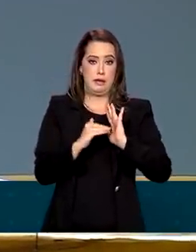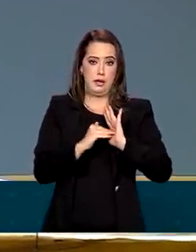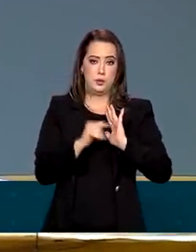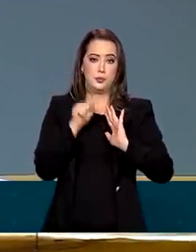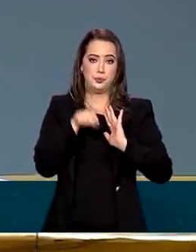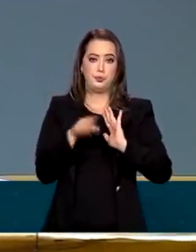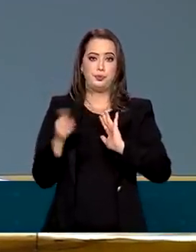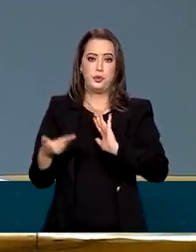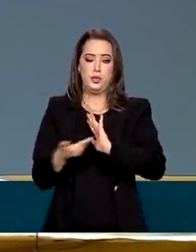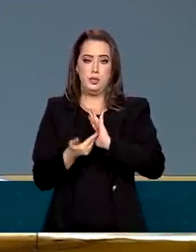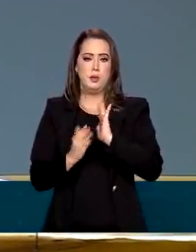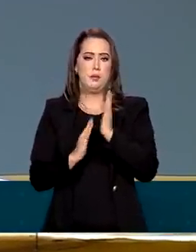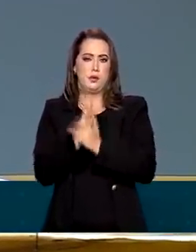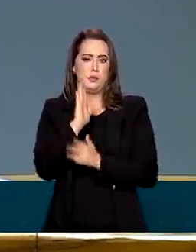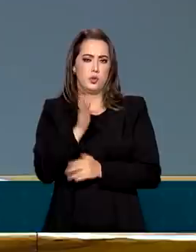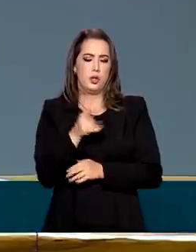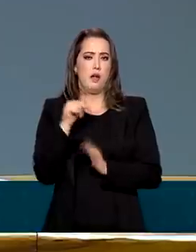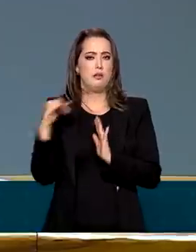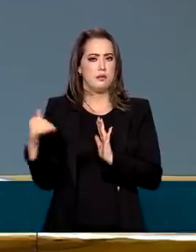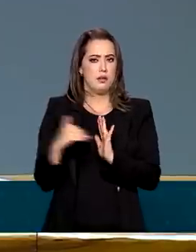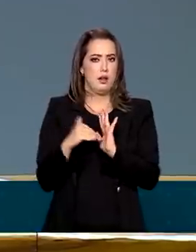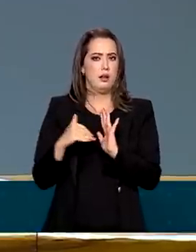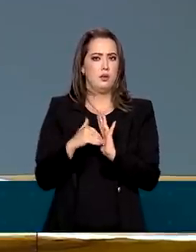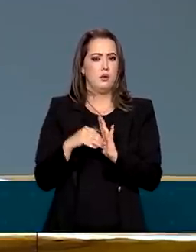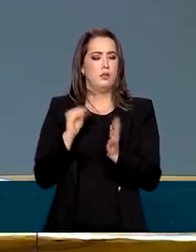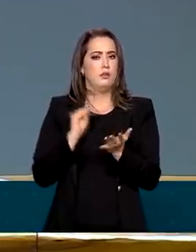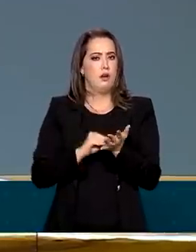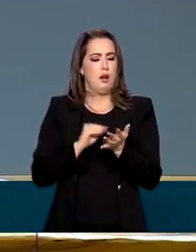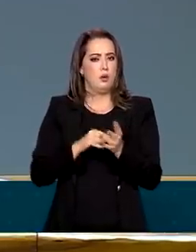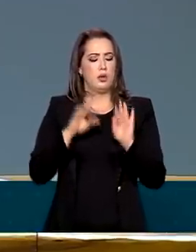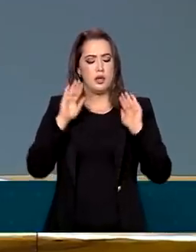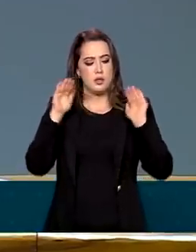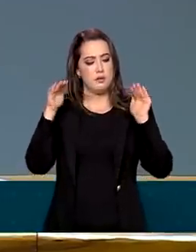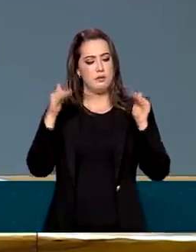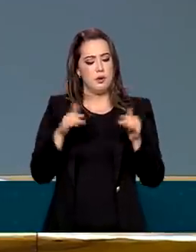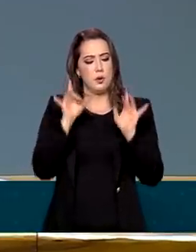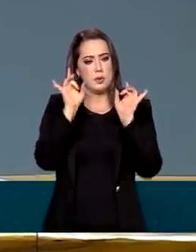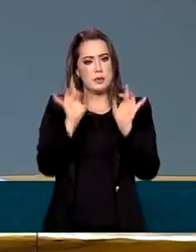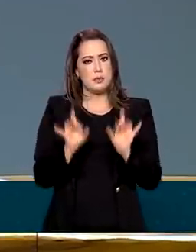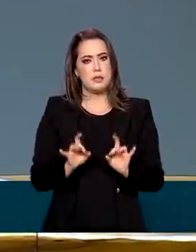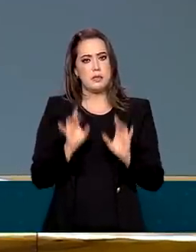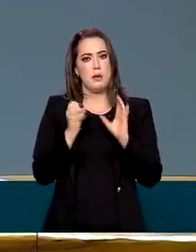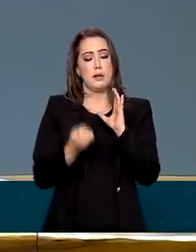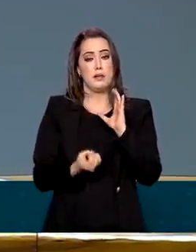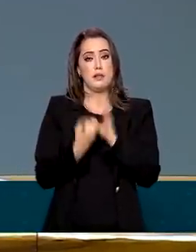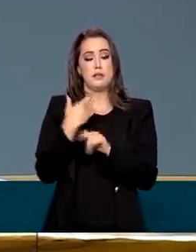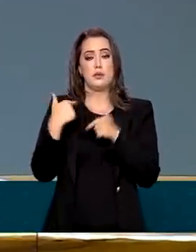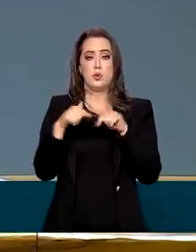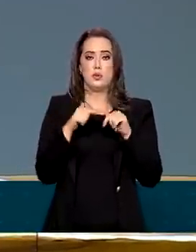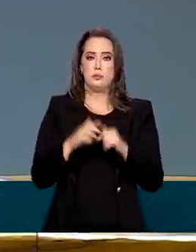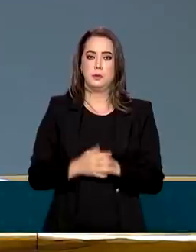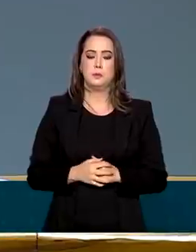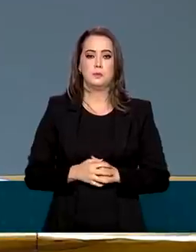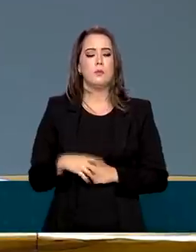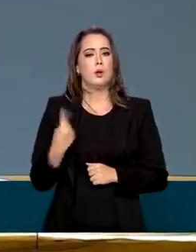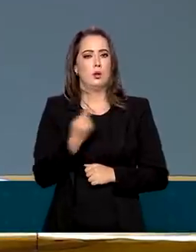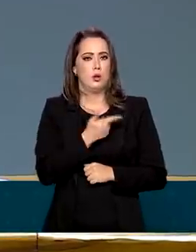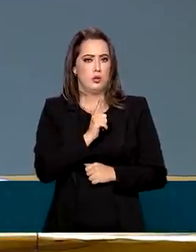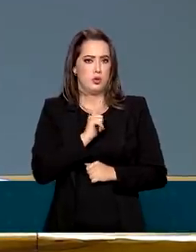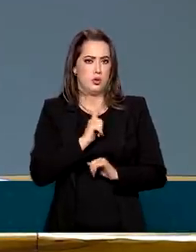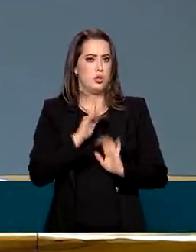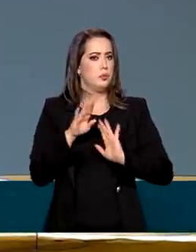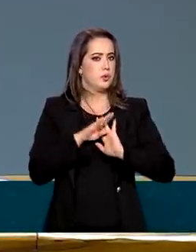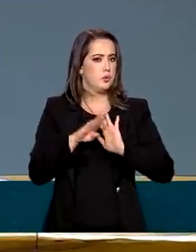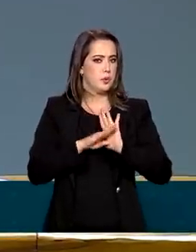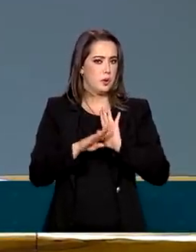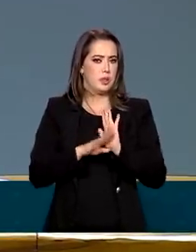aprovado na Câmara, que é esse olhar mais especial para a criação de emprego. Nós tínhamos um programa, eu